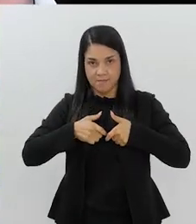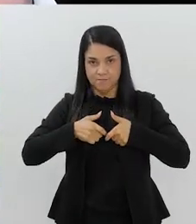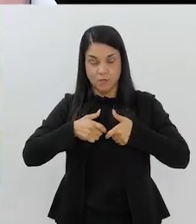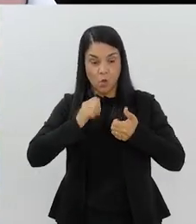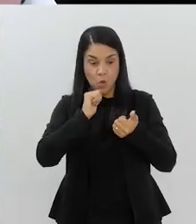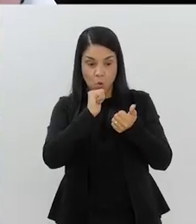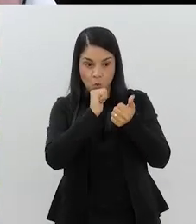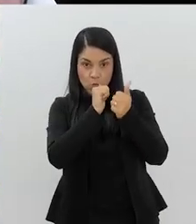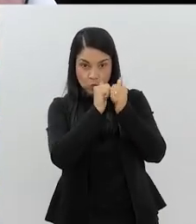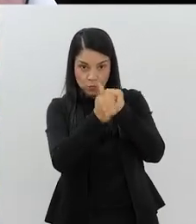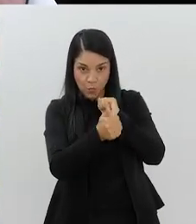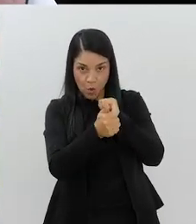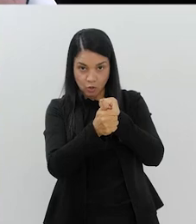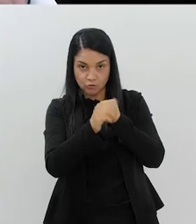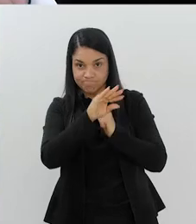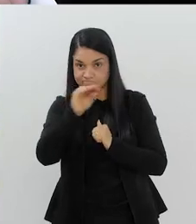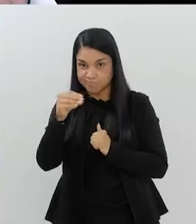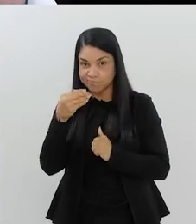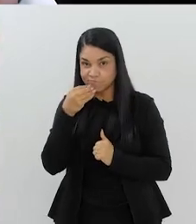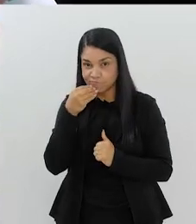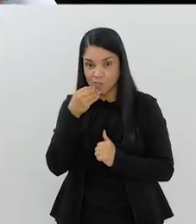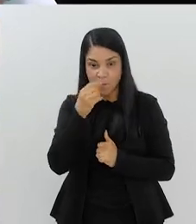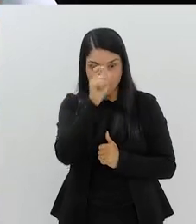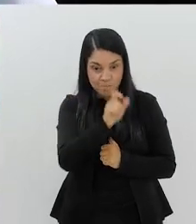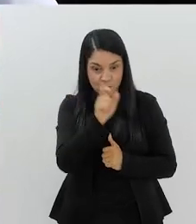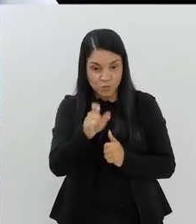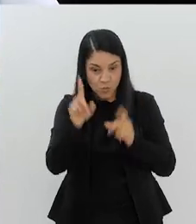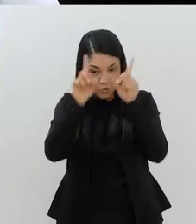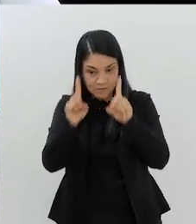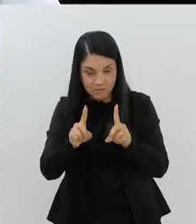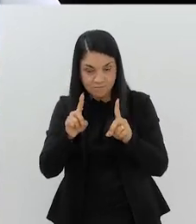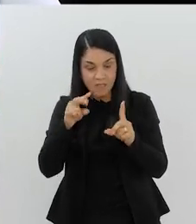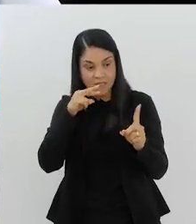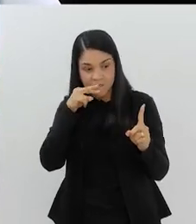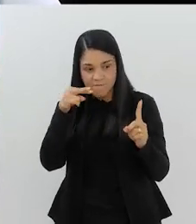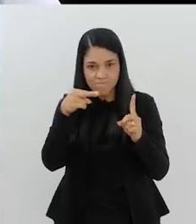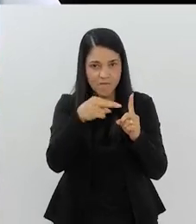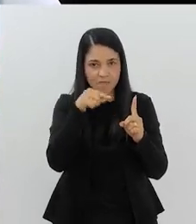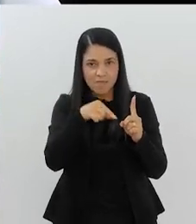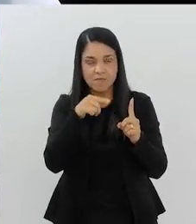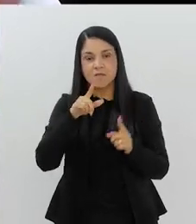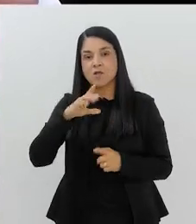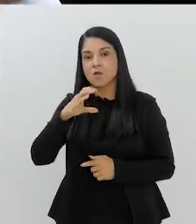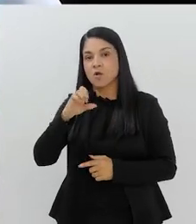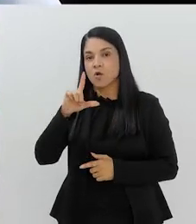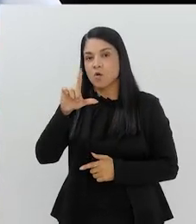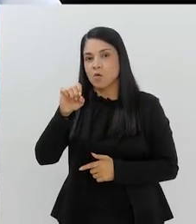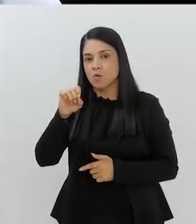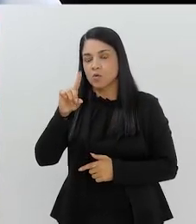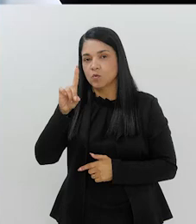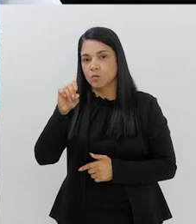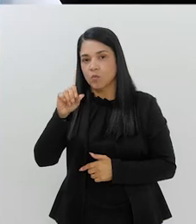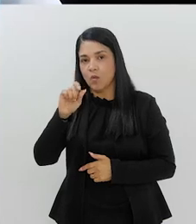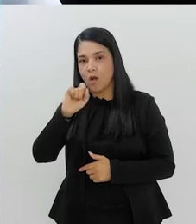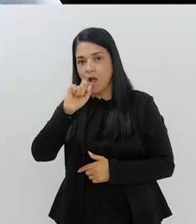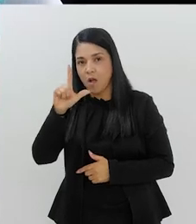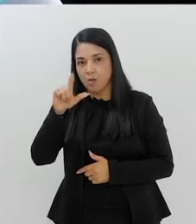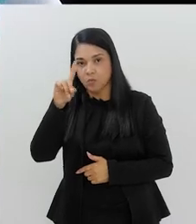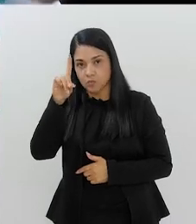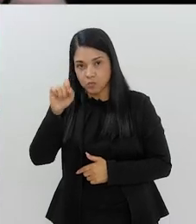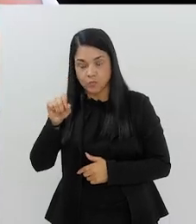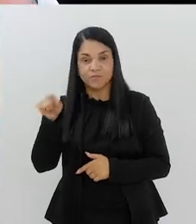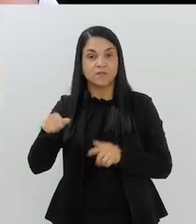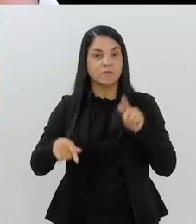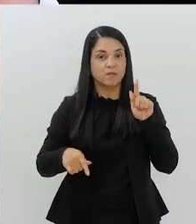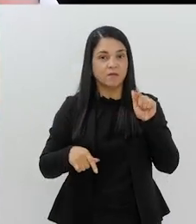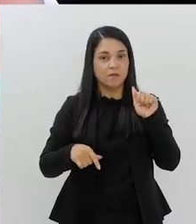O esporte proporciona às pessoas com deficiência que veem Clodoaldo, que veem Gabrielzinho, o pódio